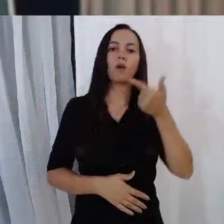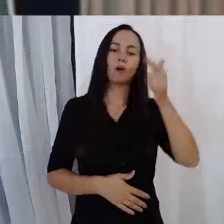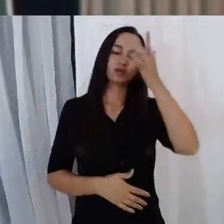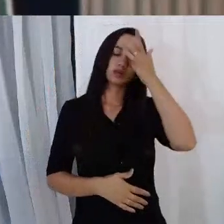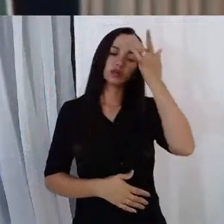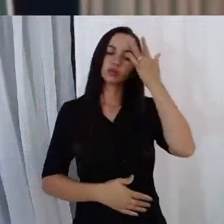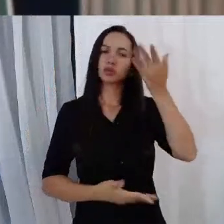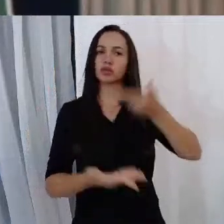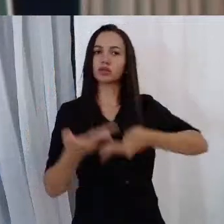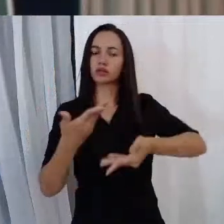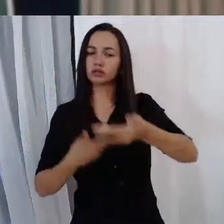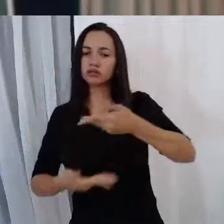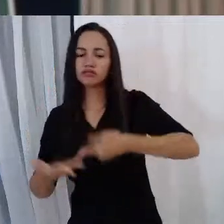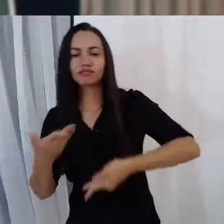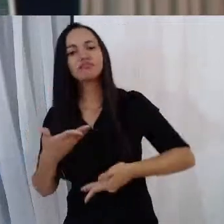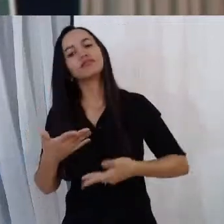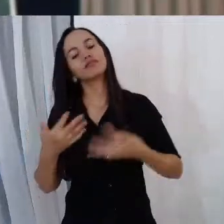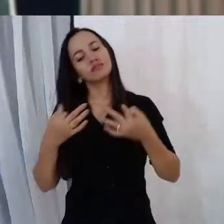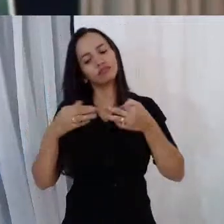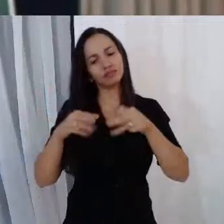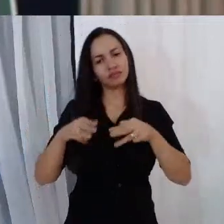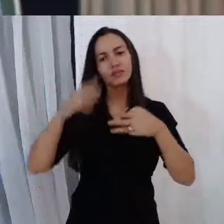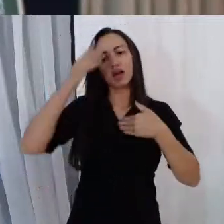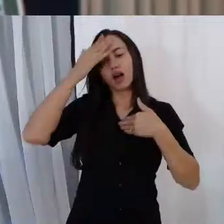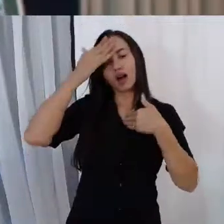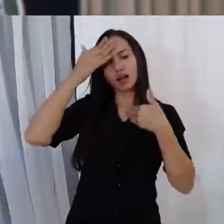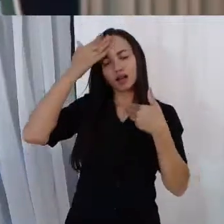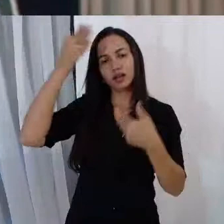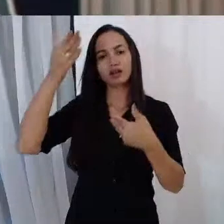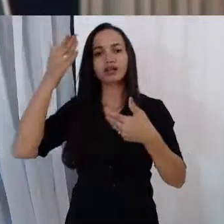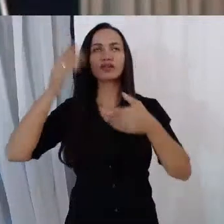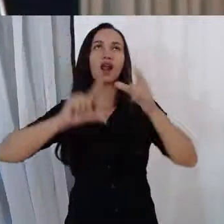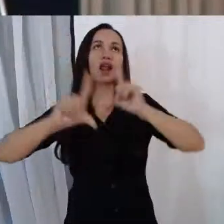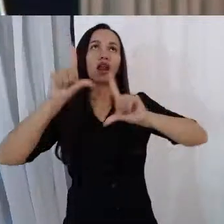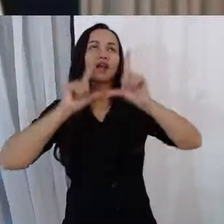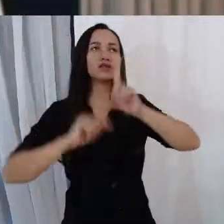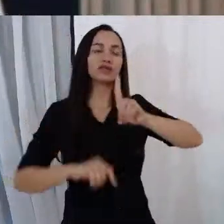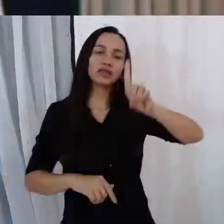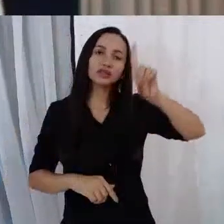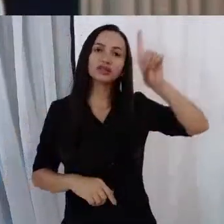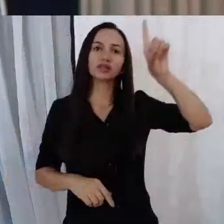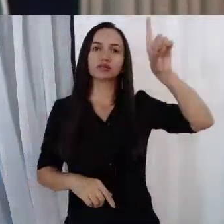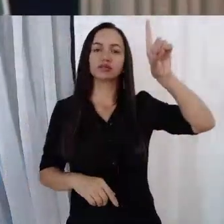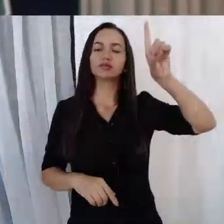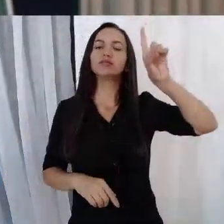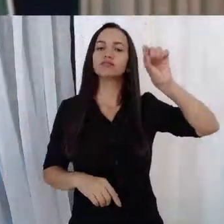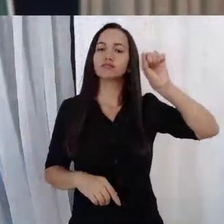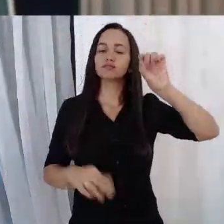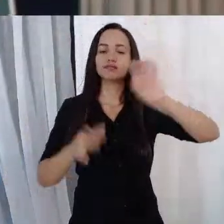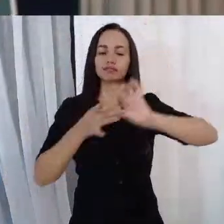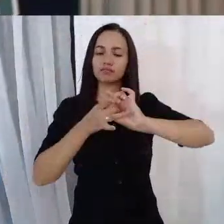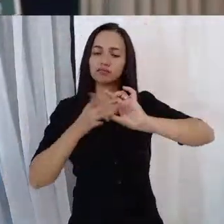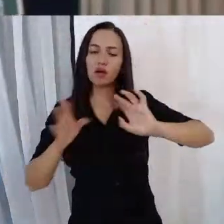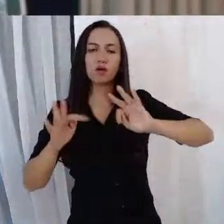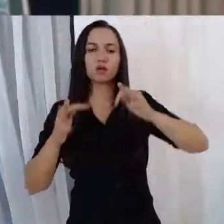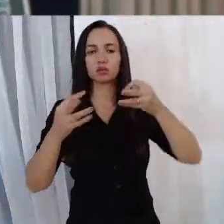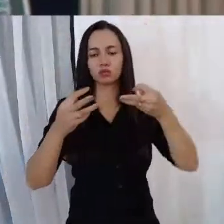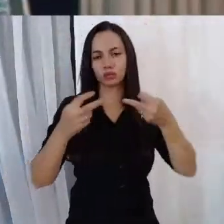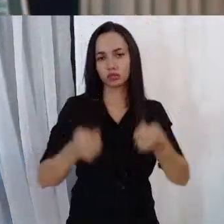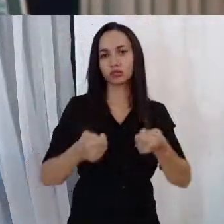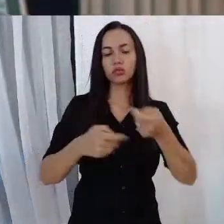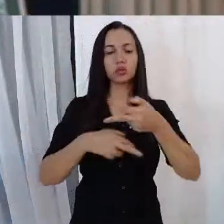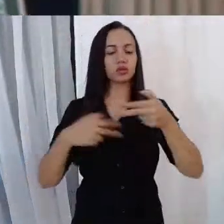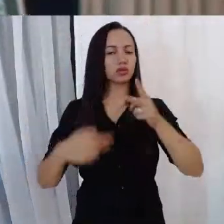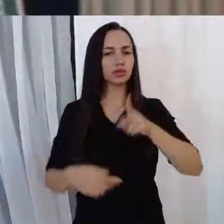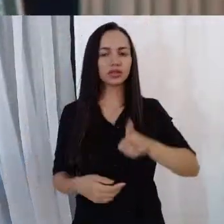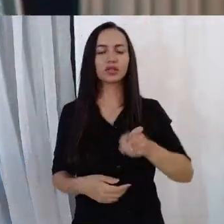Não mais agradeço a todos os mencionados. Louvado seja Deus por ter me proporcionado tudo isso. E uma coisa que